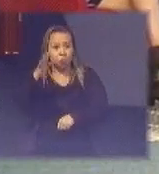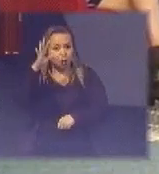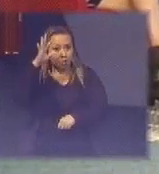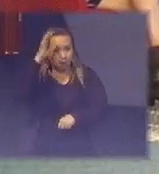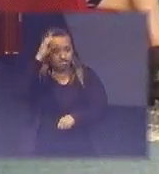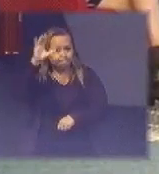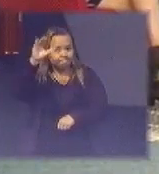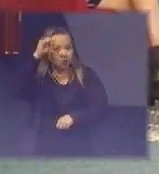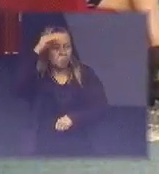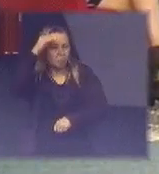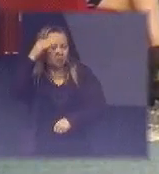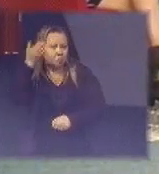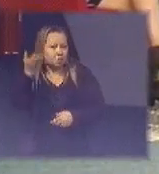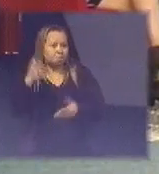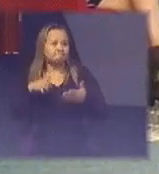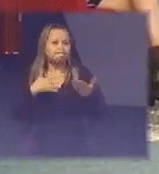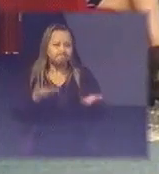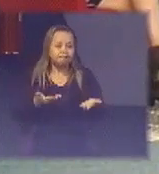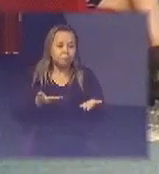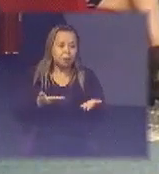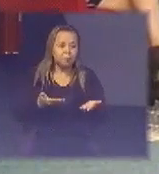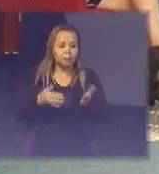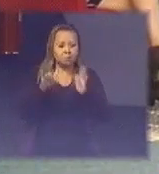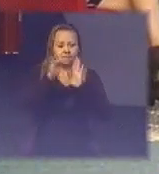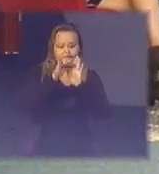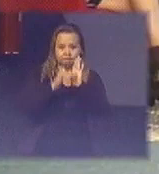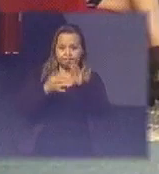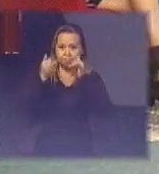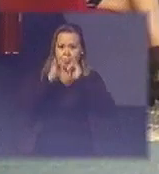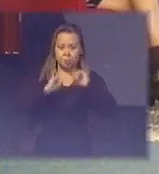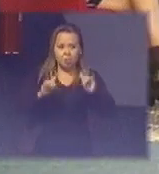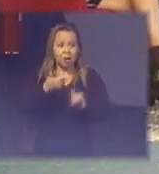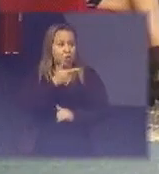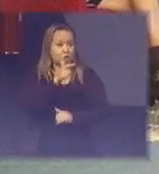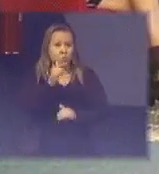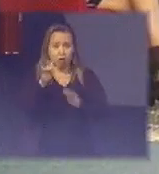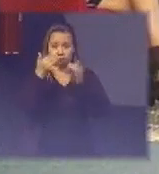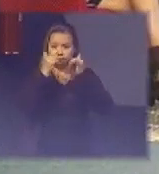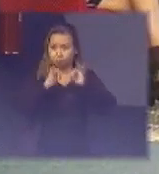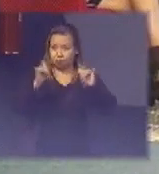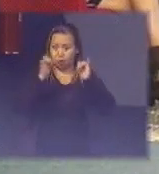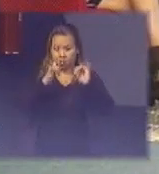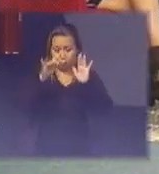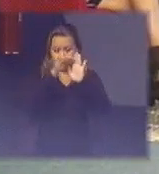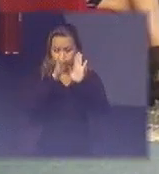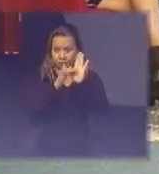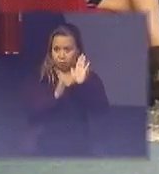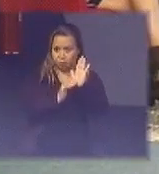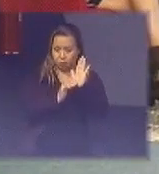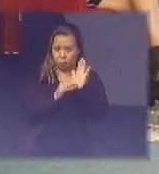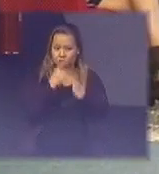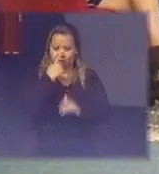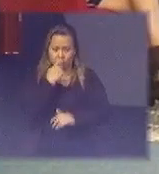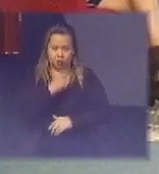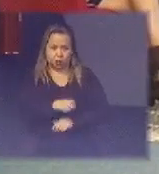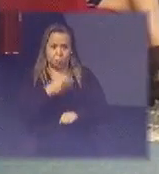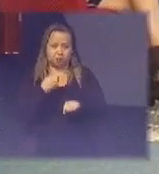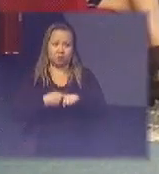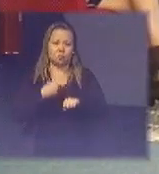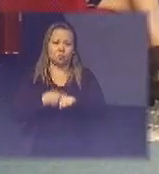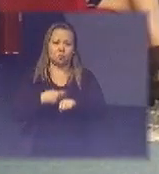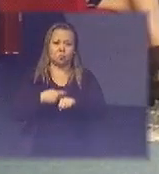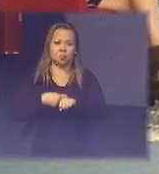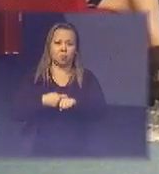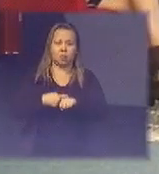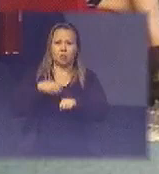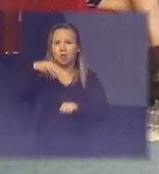parte disso vi na sua apresentação a mineração de dados não tem dados então dados na área de resíduos sólidos mineração é um nome